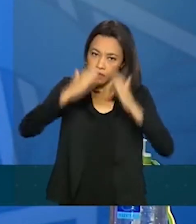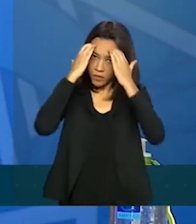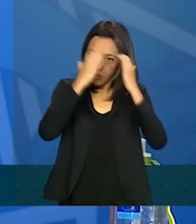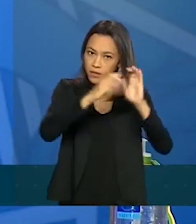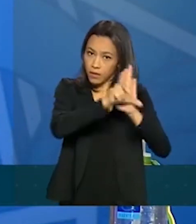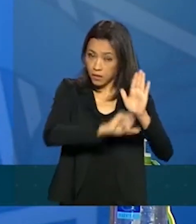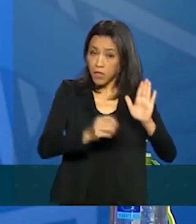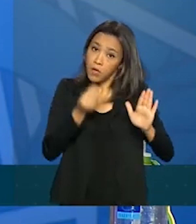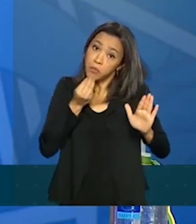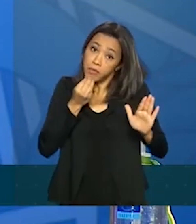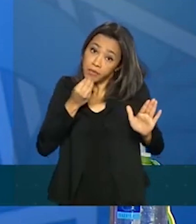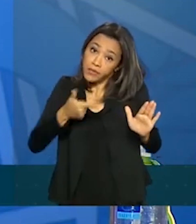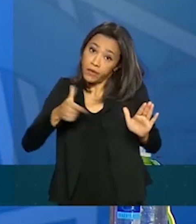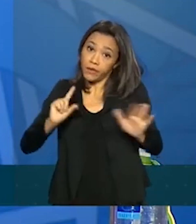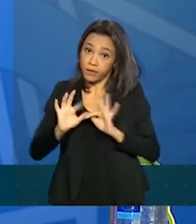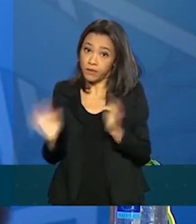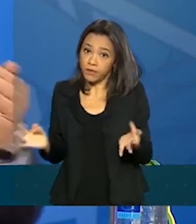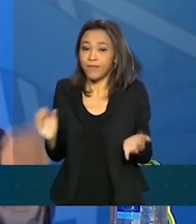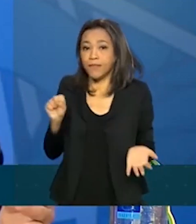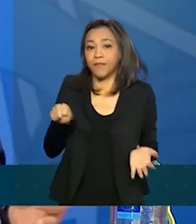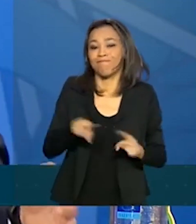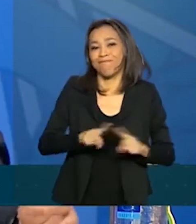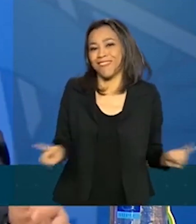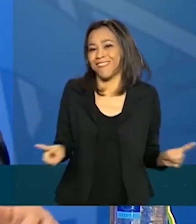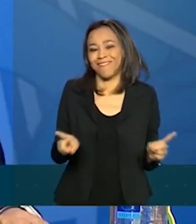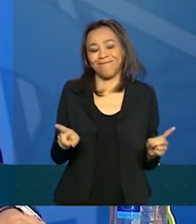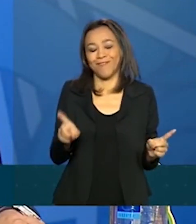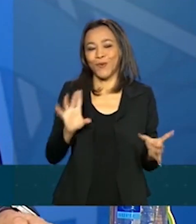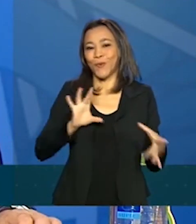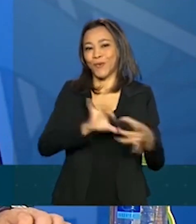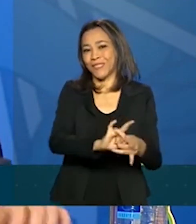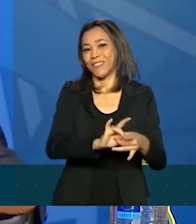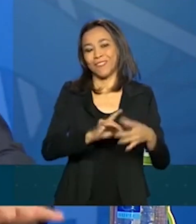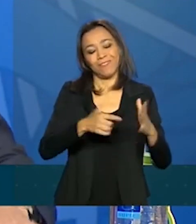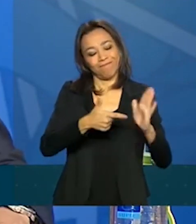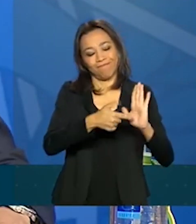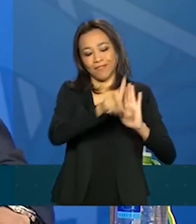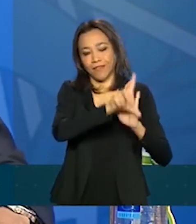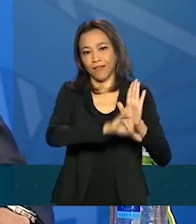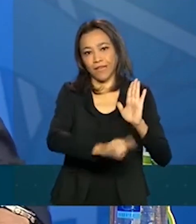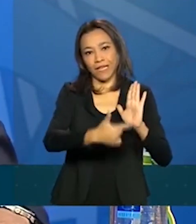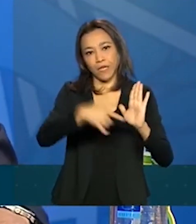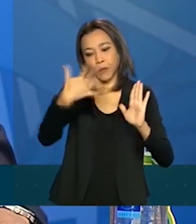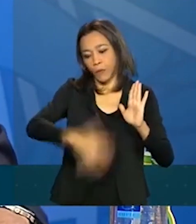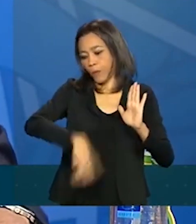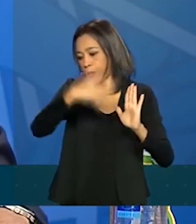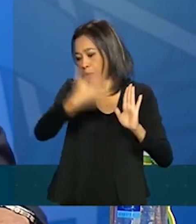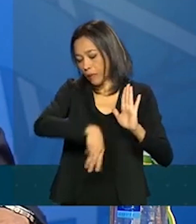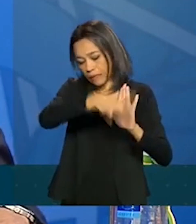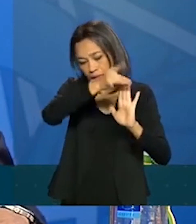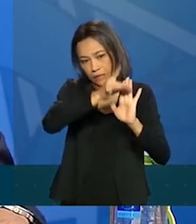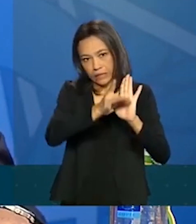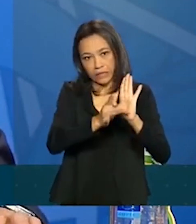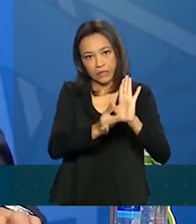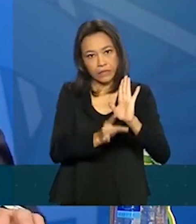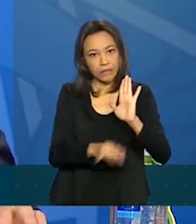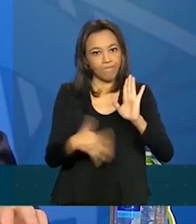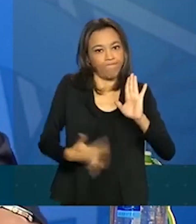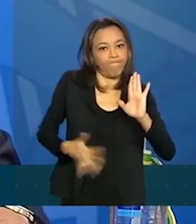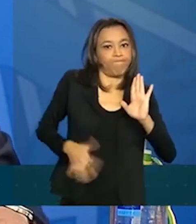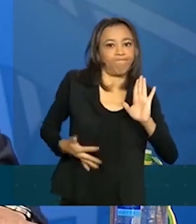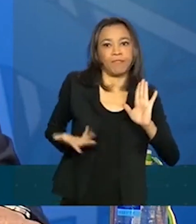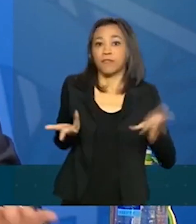ter sido mais simples? Sim. Mas o dado da realidade é que nós temos uma lei muito complexa e que tem exigido,